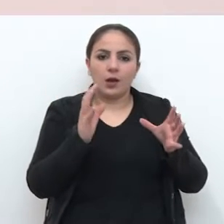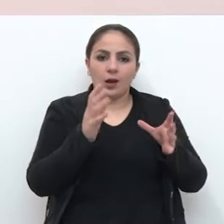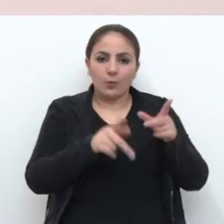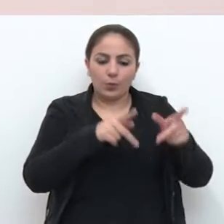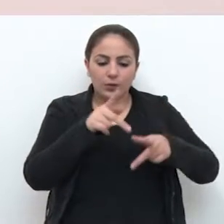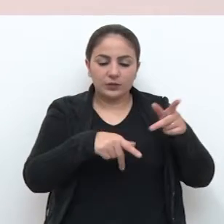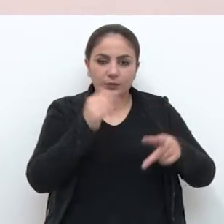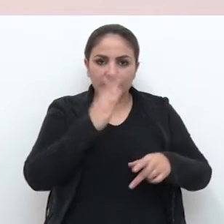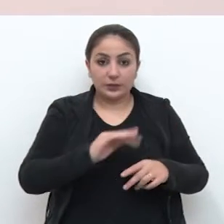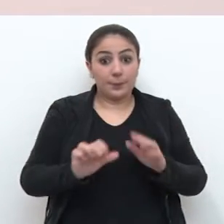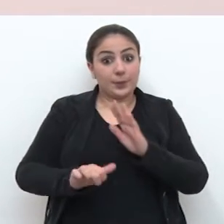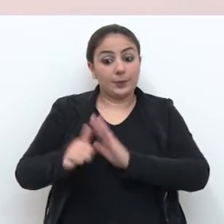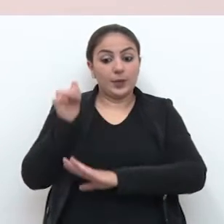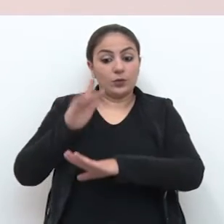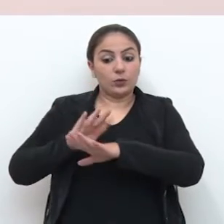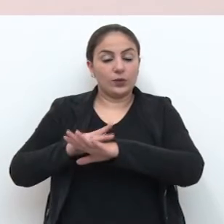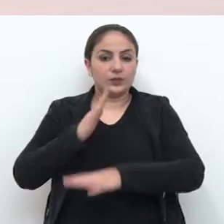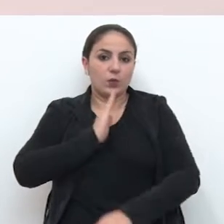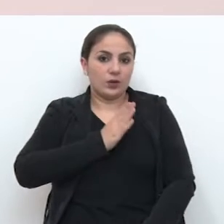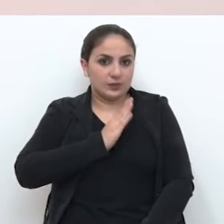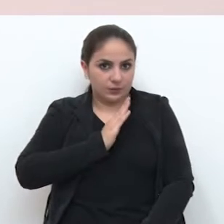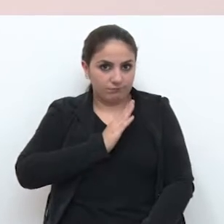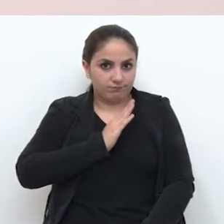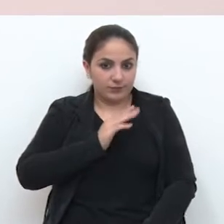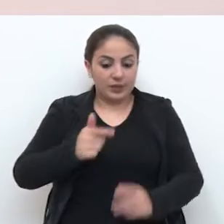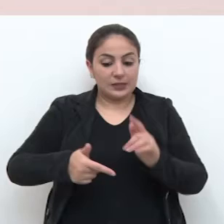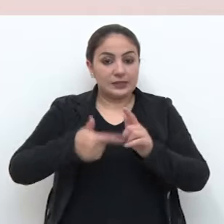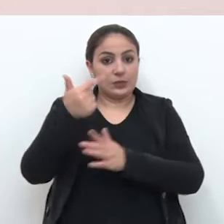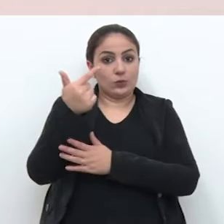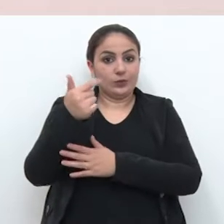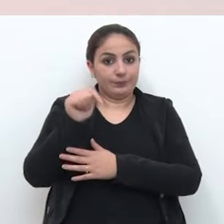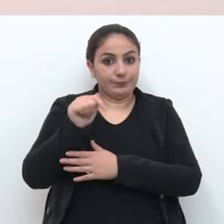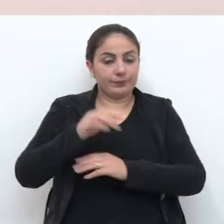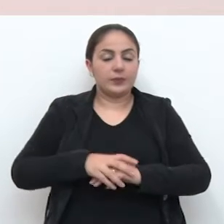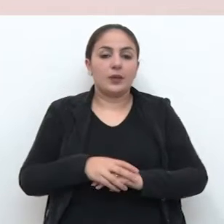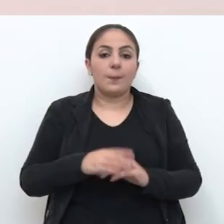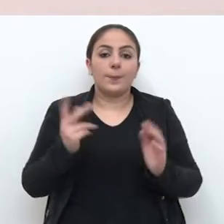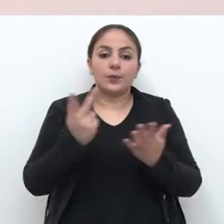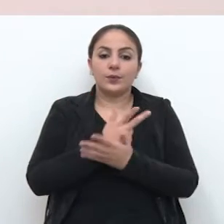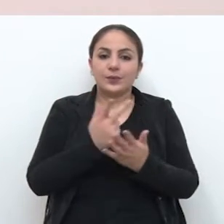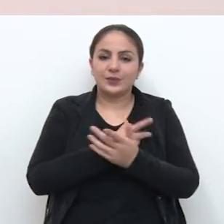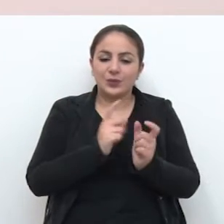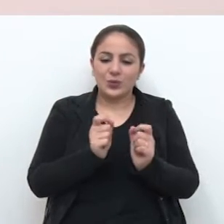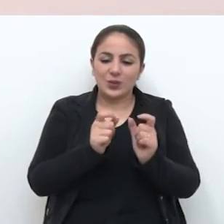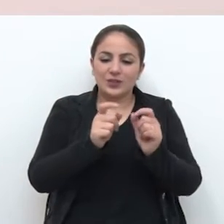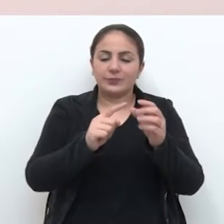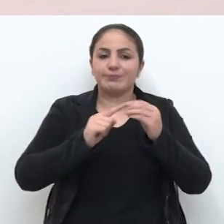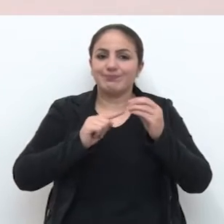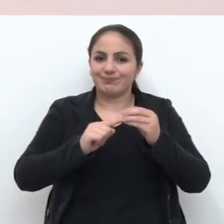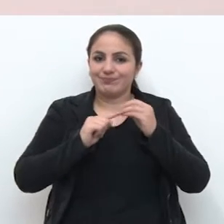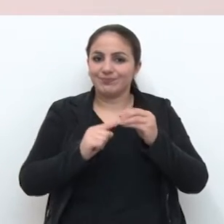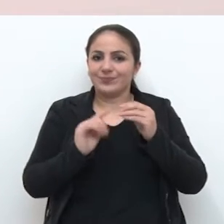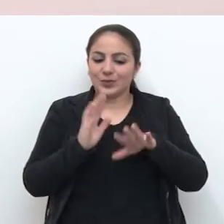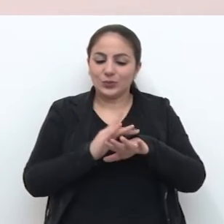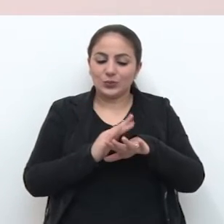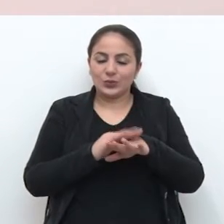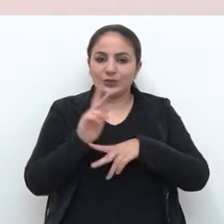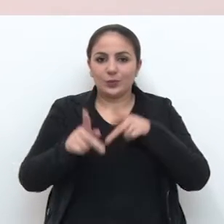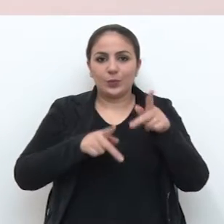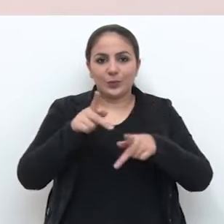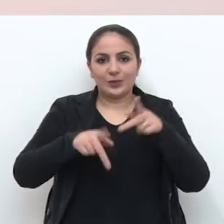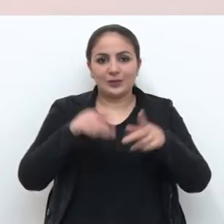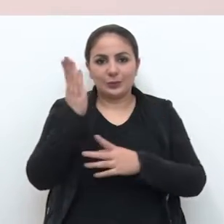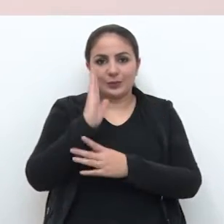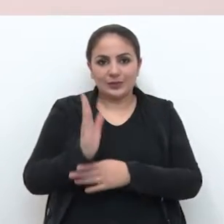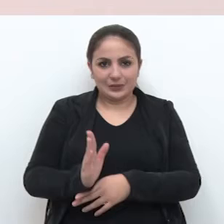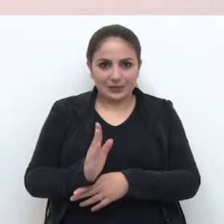sobre a população brasileira. A primeira são as doenças cardiovasculares. Mas a tendência é que o câncer venha a ser a principal